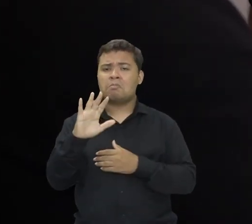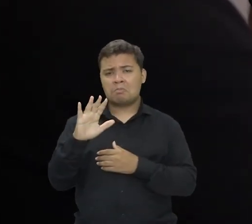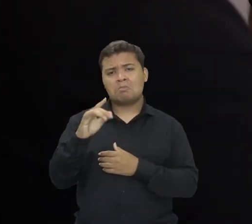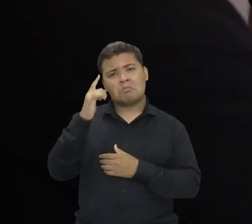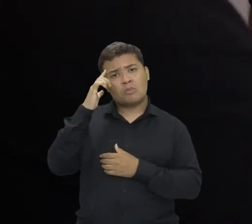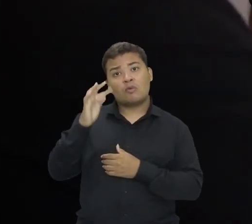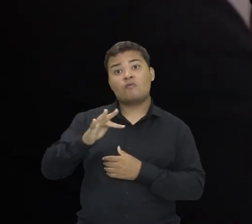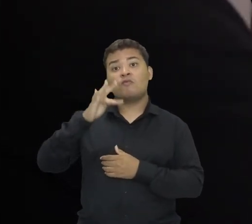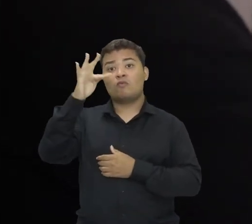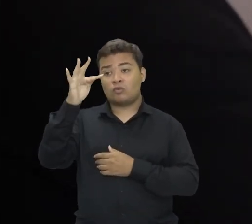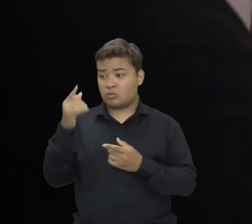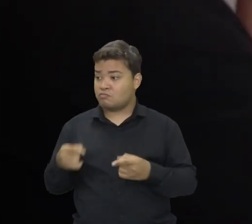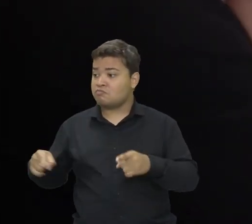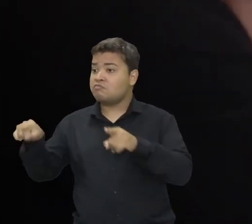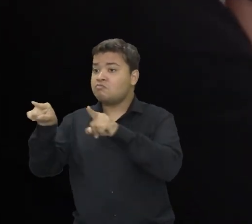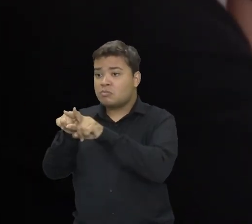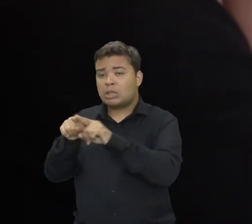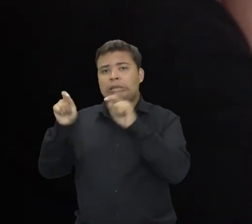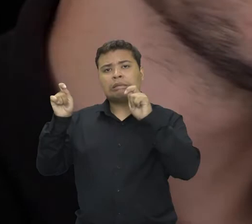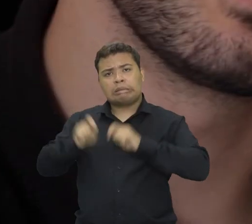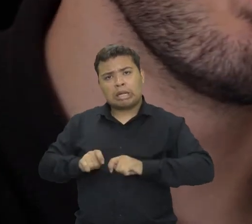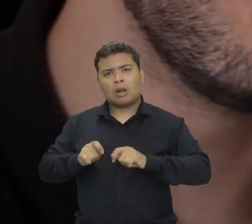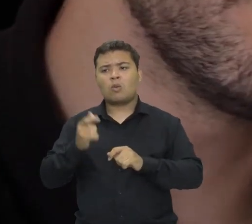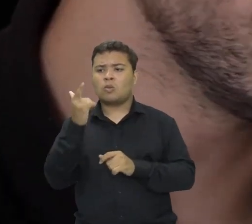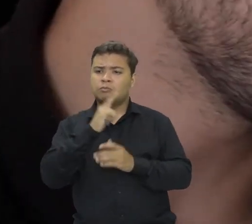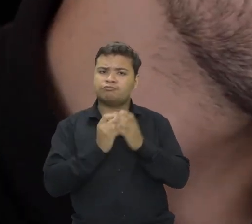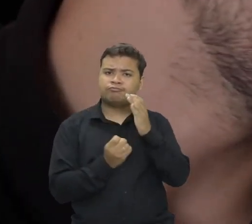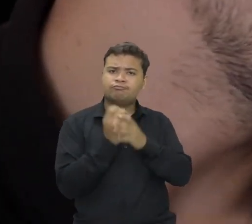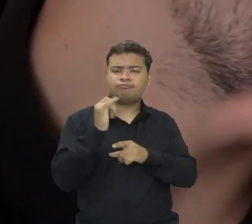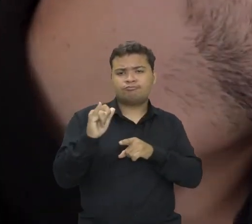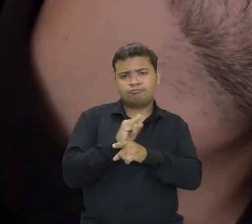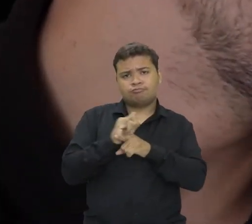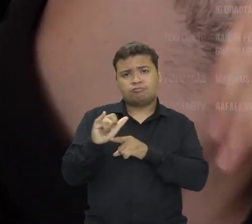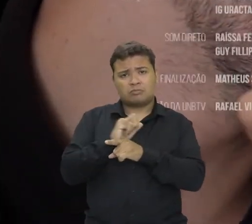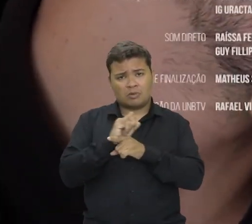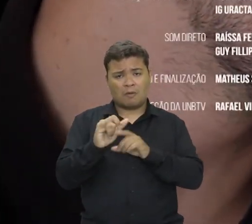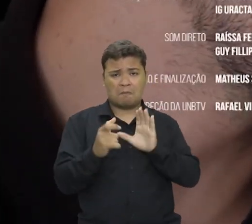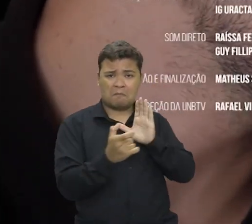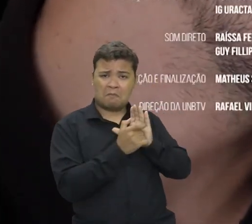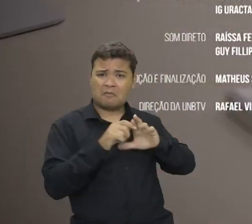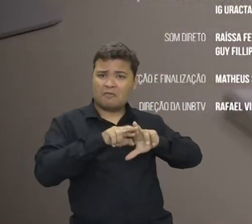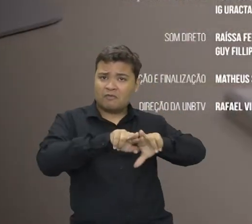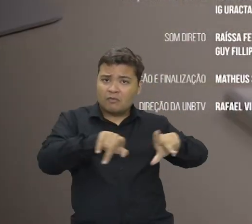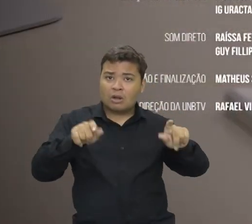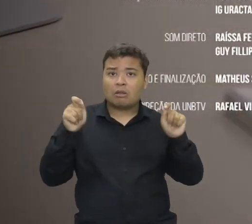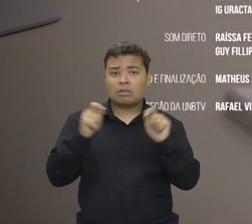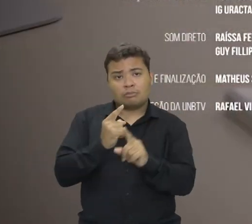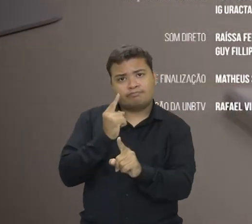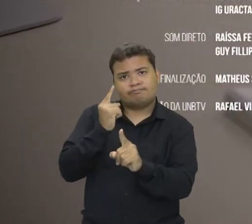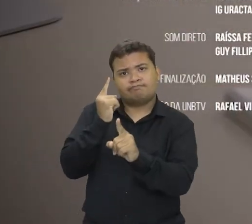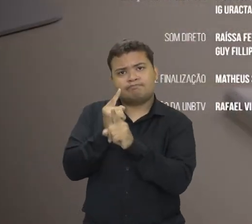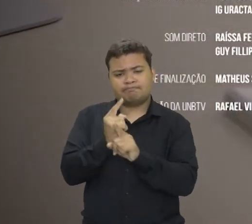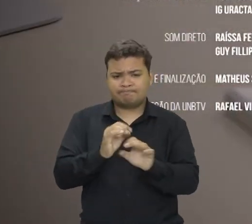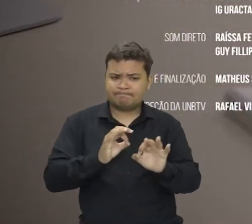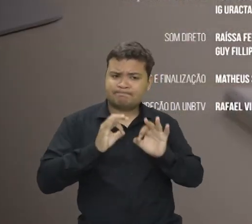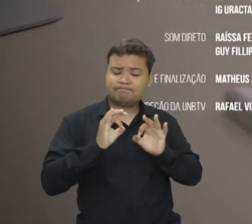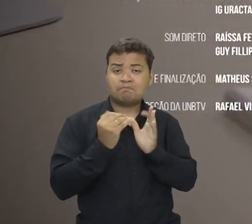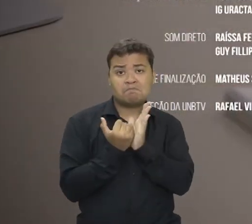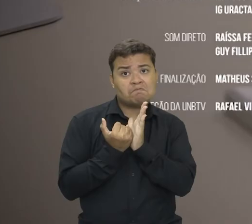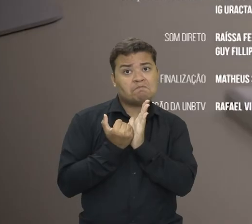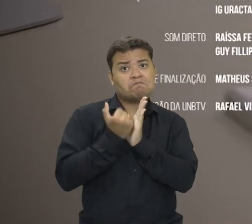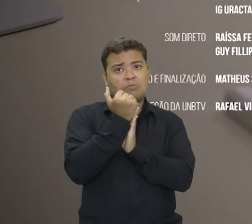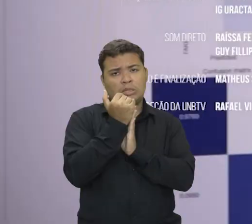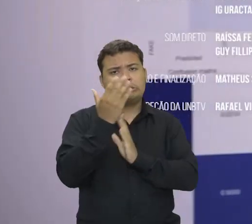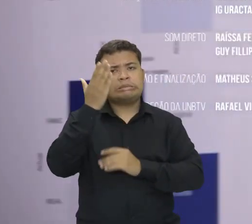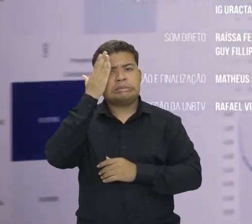entre as duas instituições possam no futuro gerar ferramentas como esta para detectar com um grau de precisão ainda